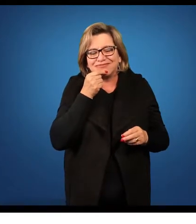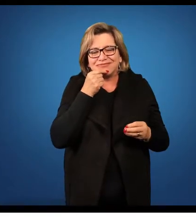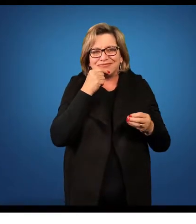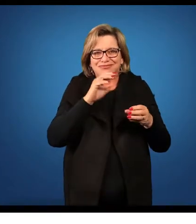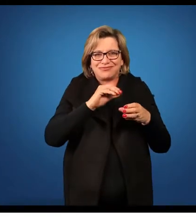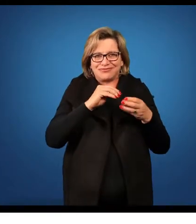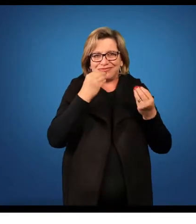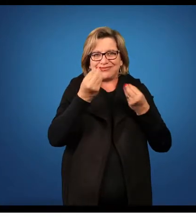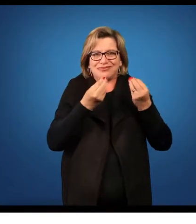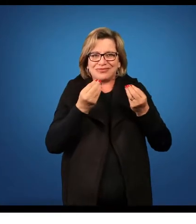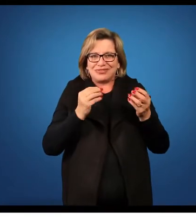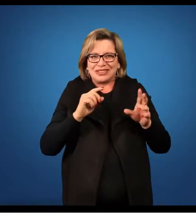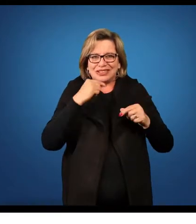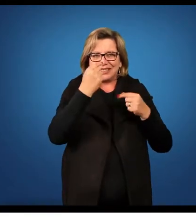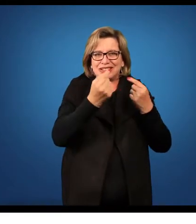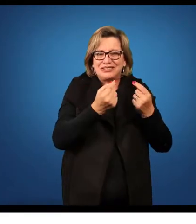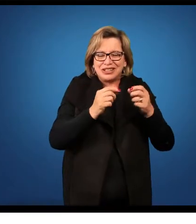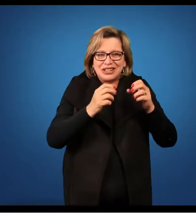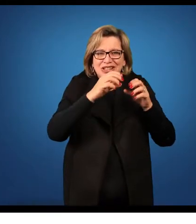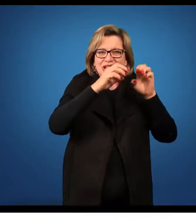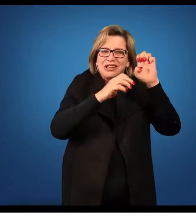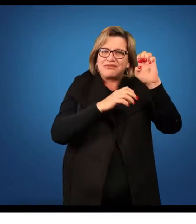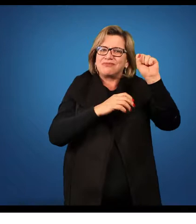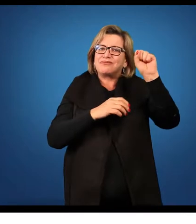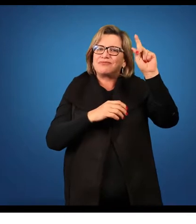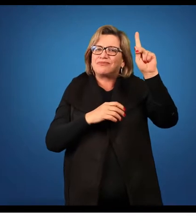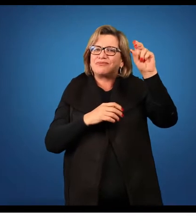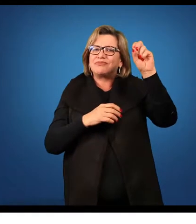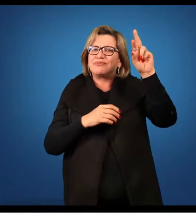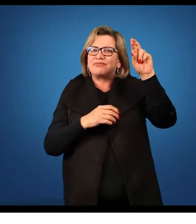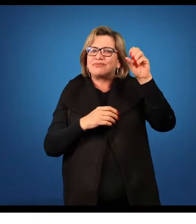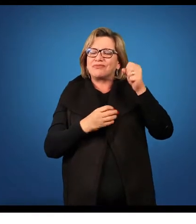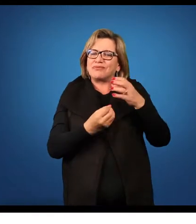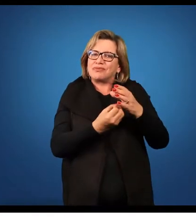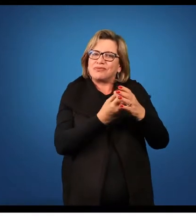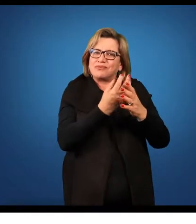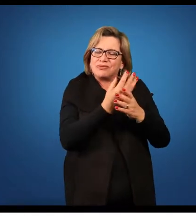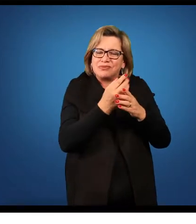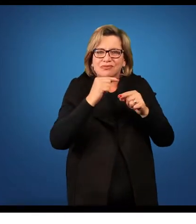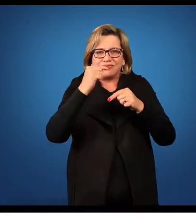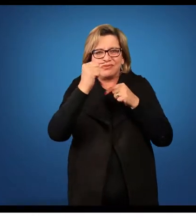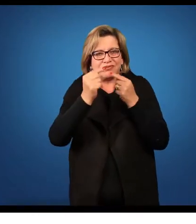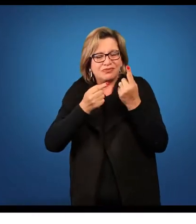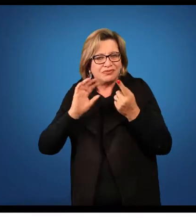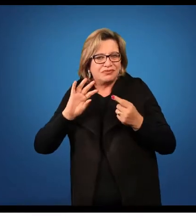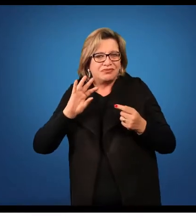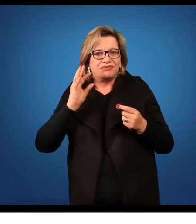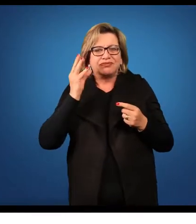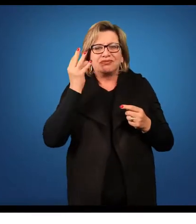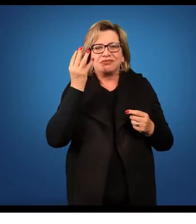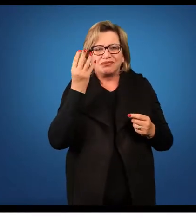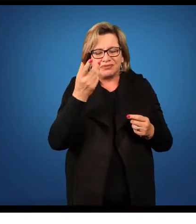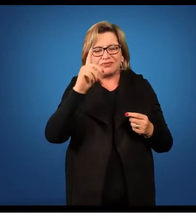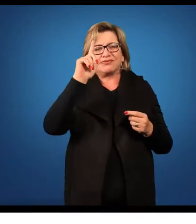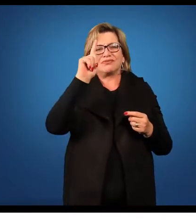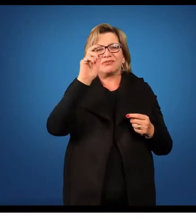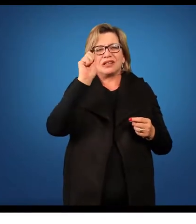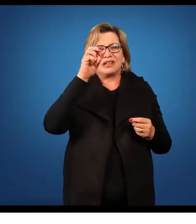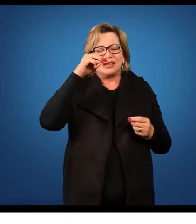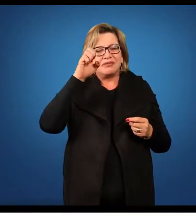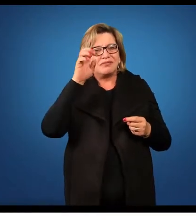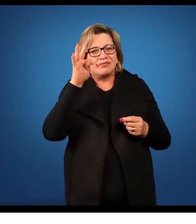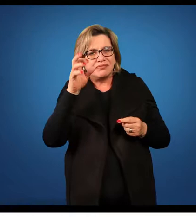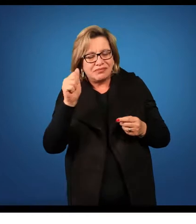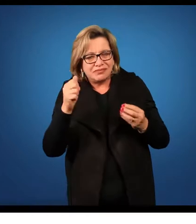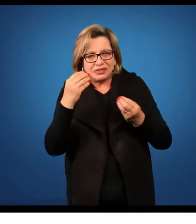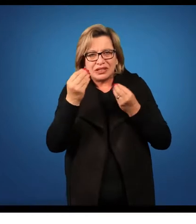externo para os seus esporos germinarem e depois formarem o gametófito e o